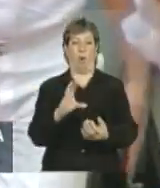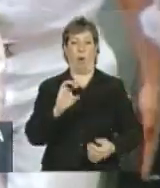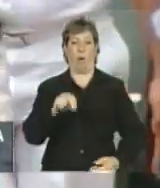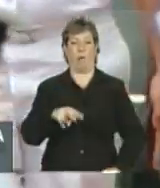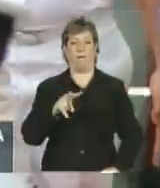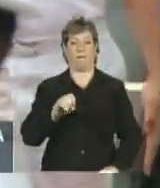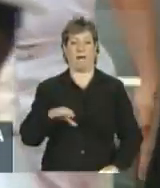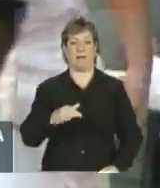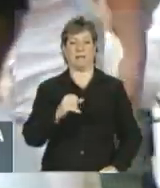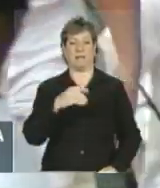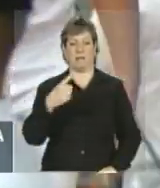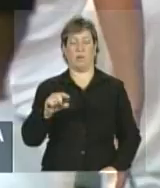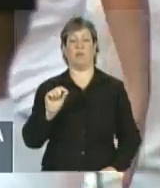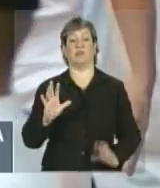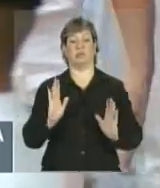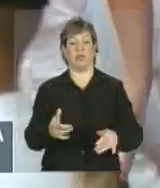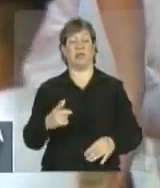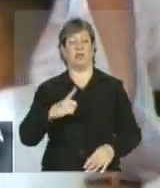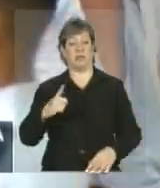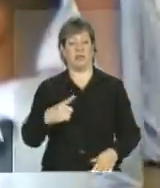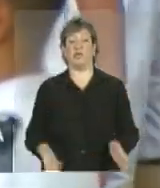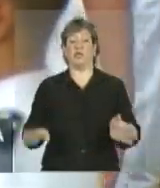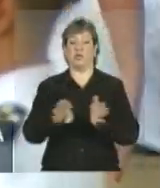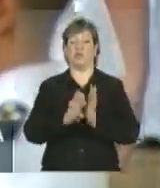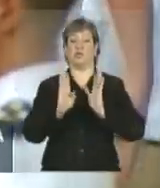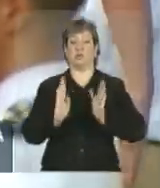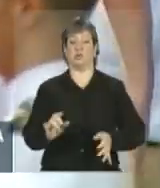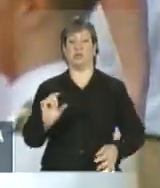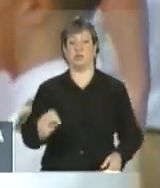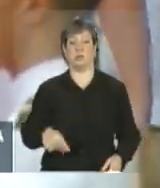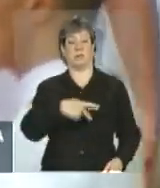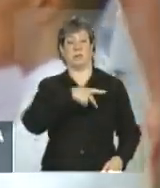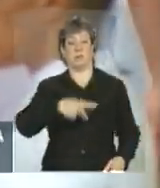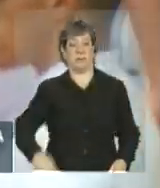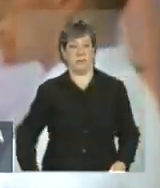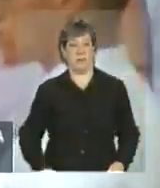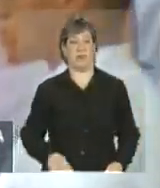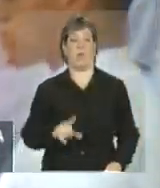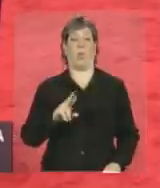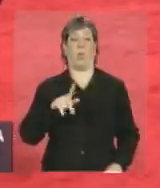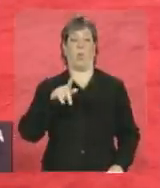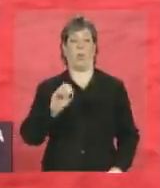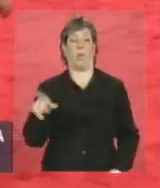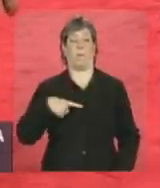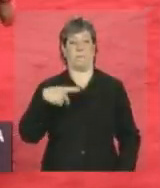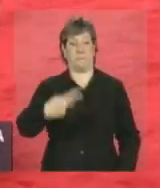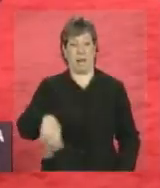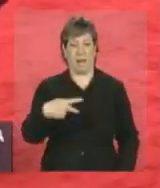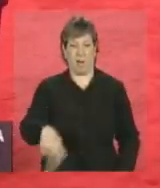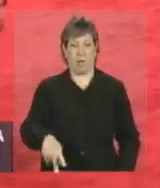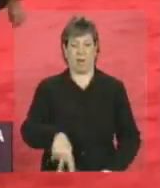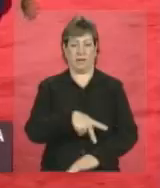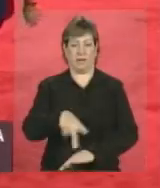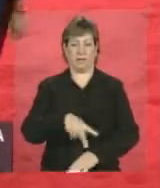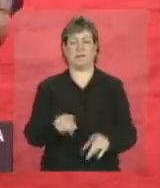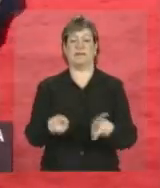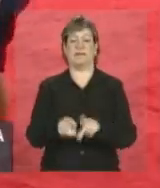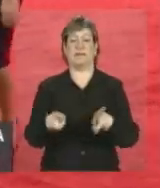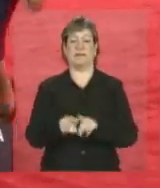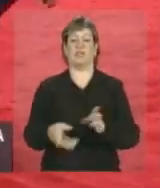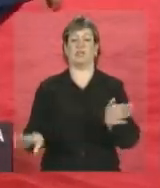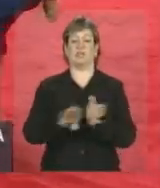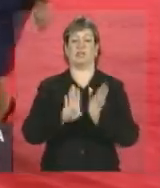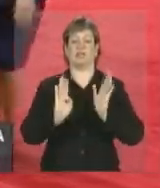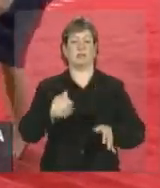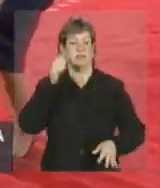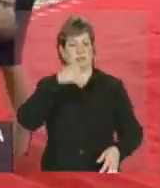tivemos a chegada, por exemplo, do presidente Fernando Lugo, do Paraguai. Também tivemos a chegada